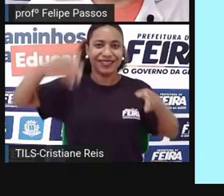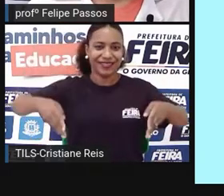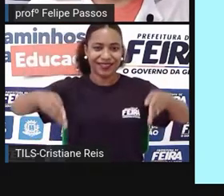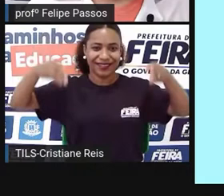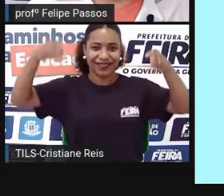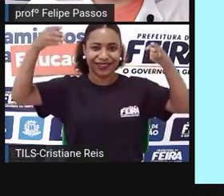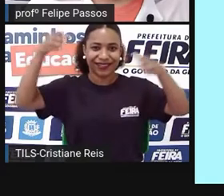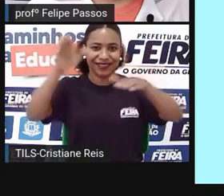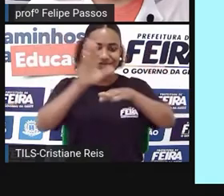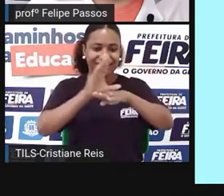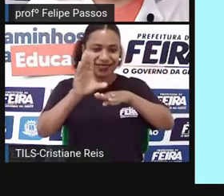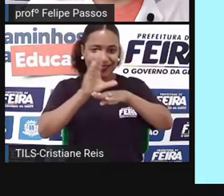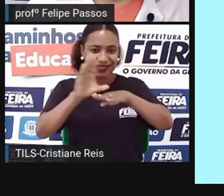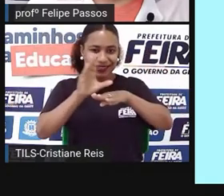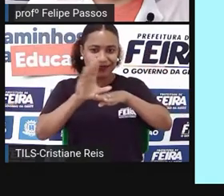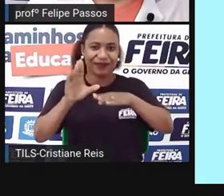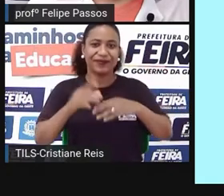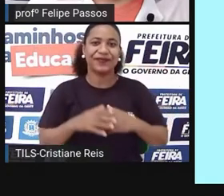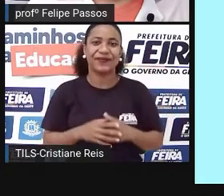talvez.